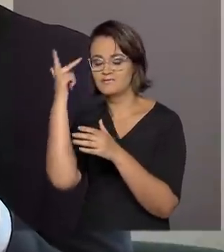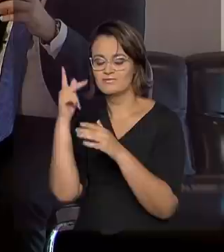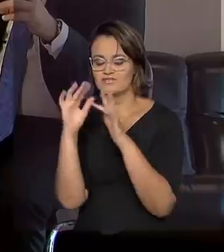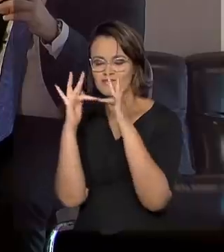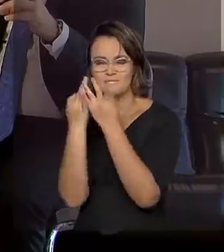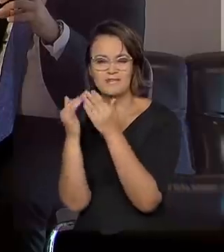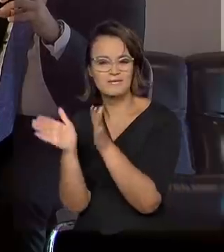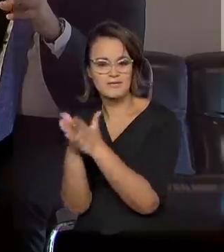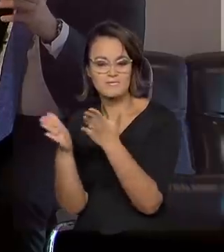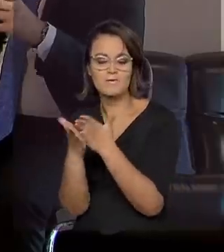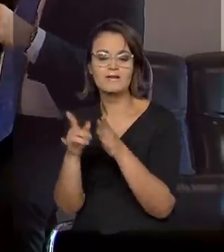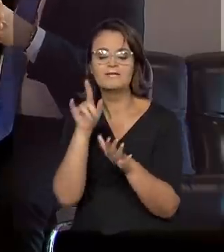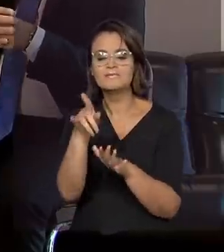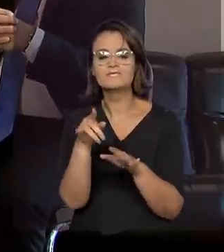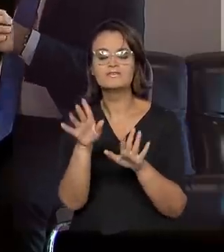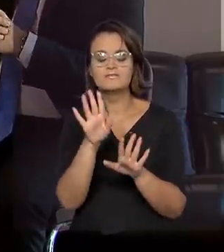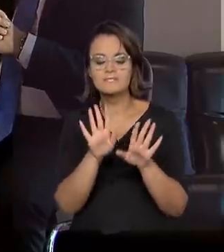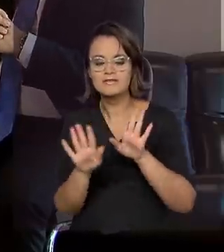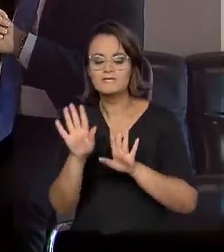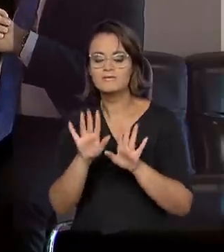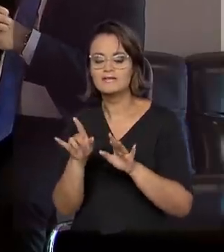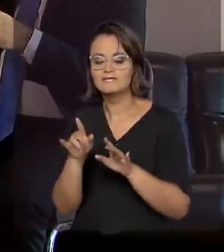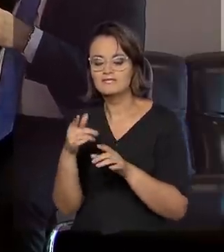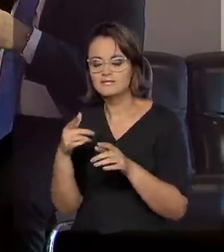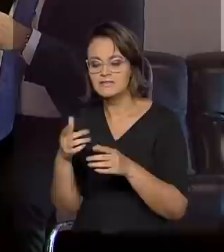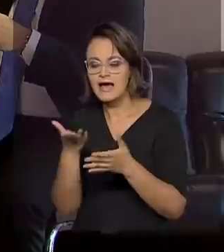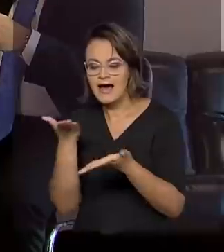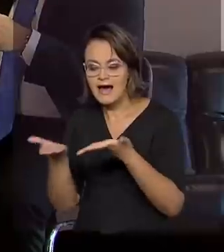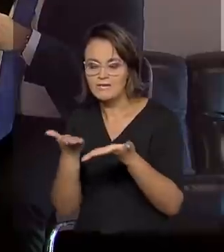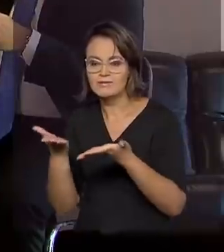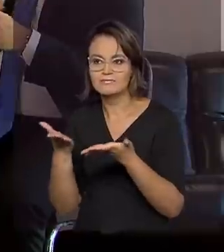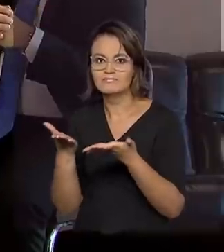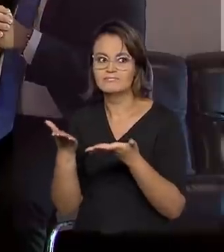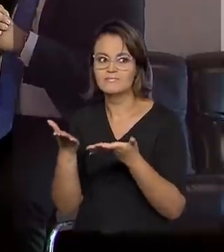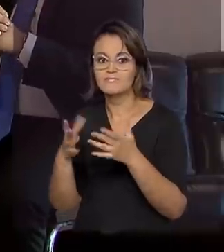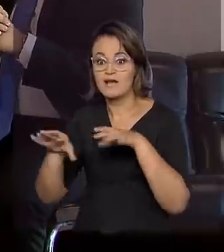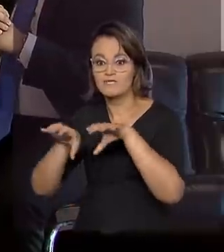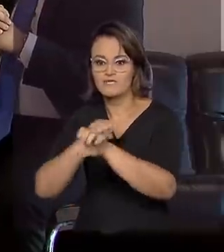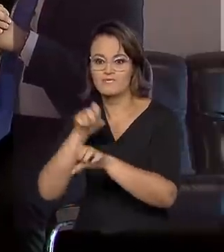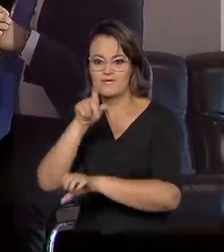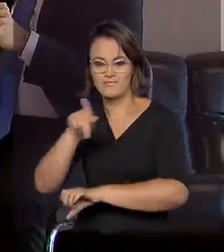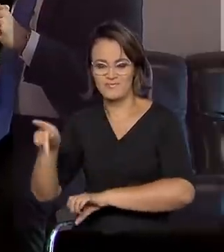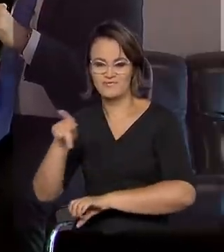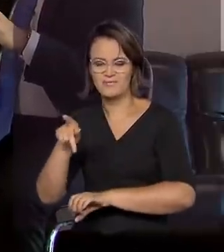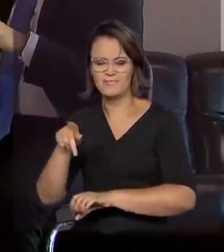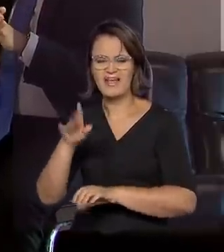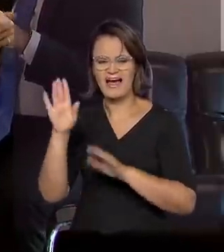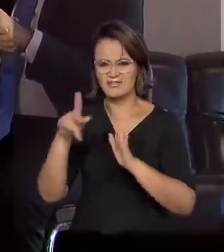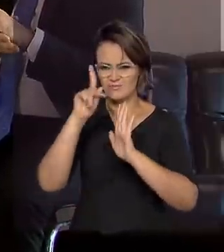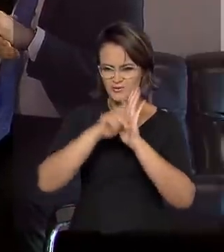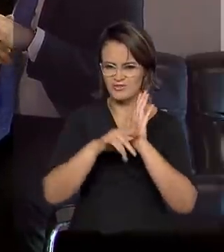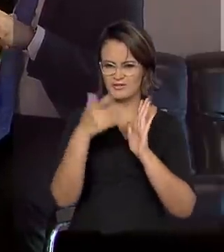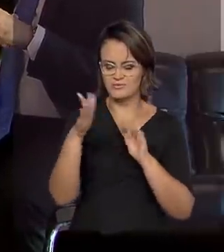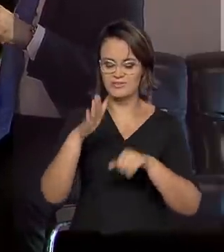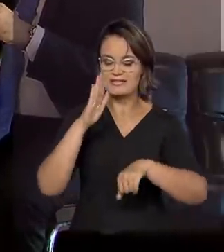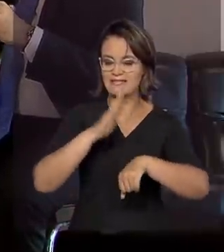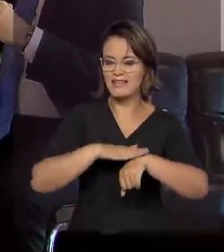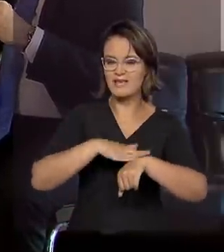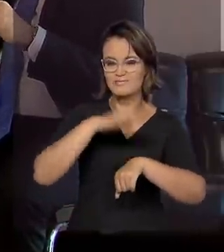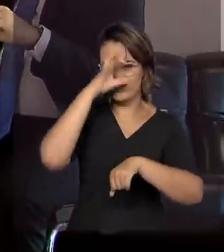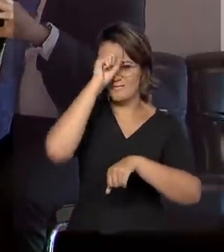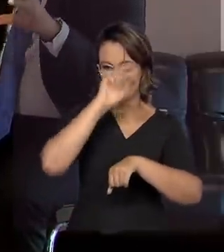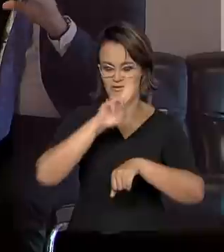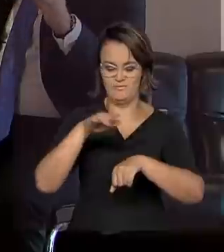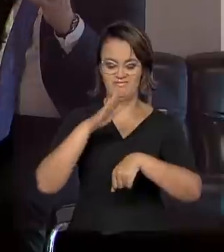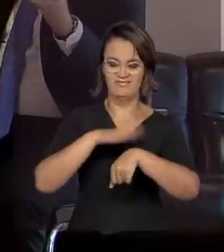tem esse cuidado com a formação continuada dos professores. Perfeito. E daí entra o Tempo de Aprender. Queria que o senhor comentasse um pouquinho também como é que